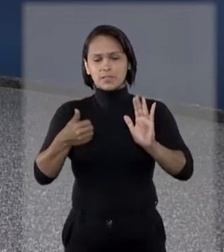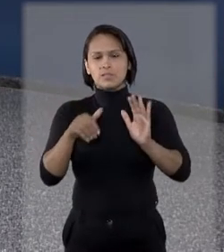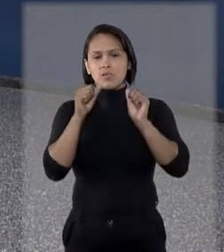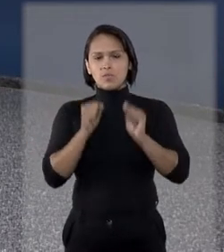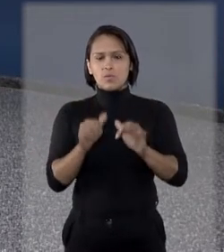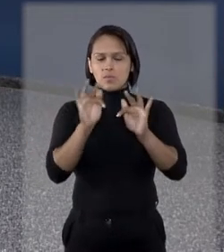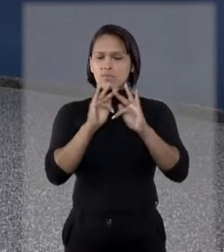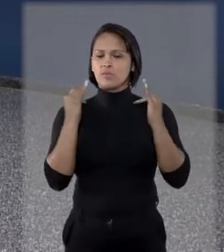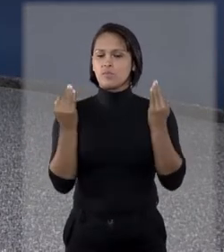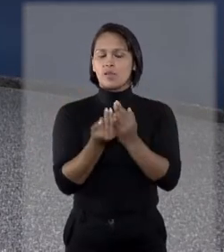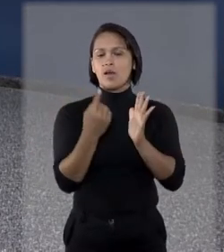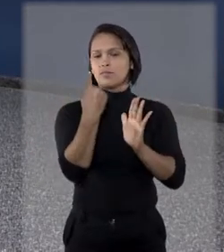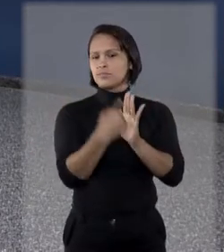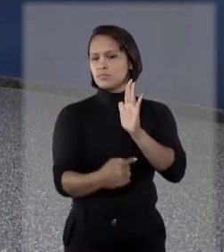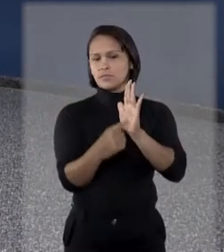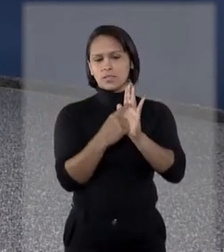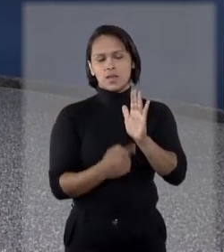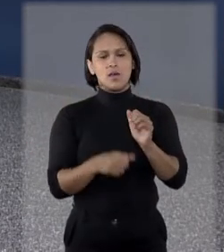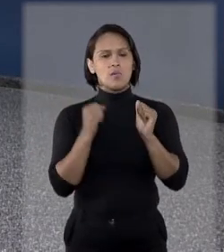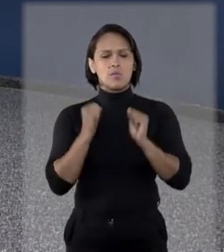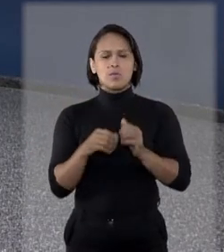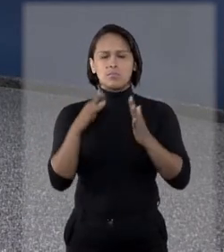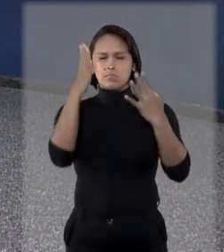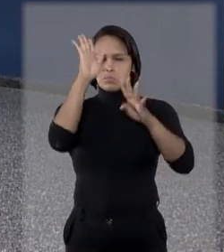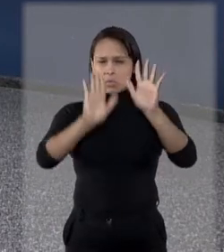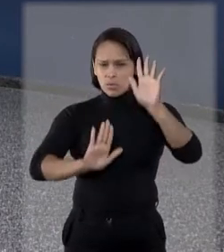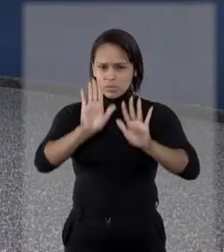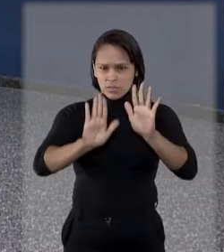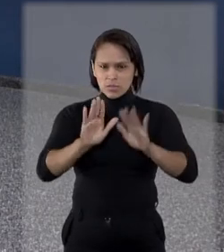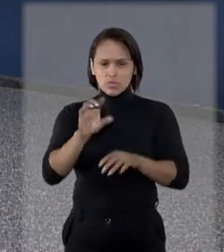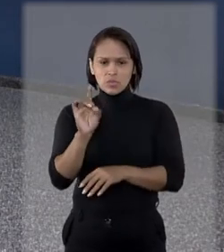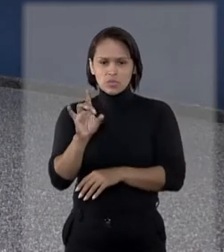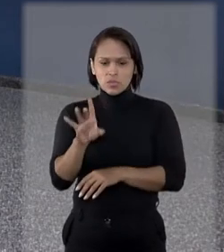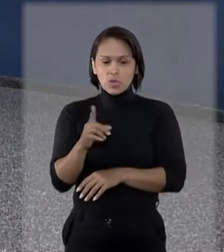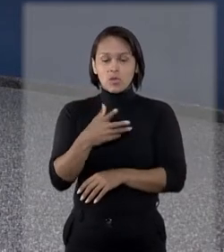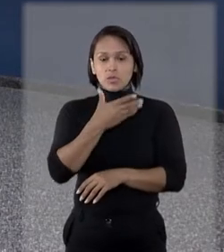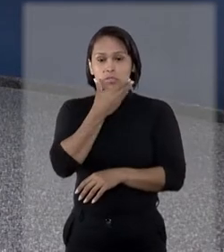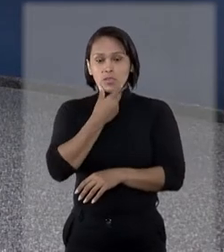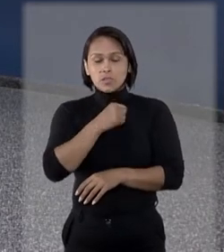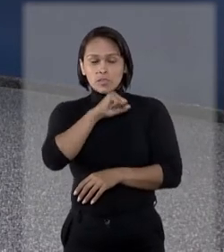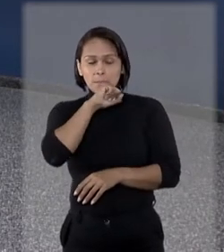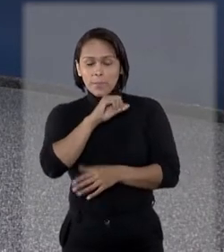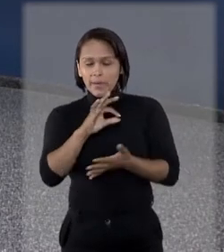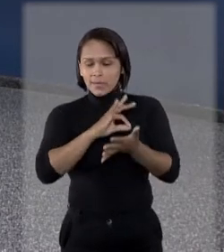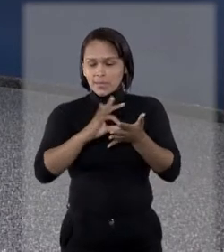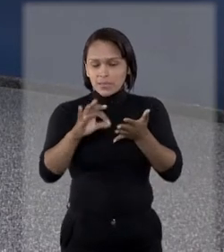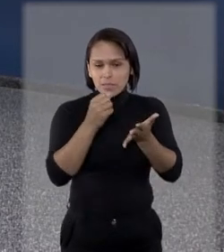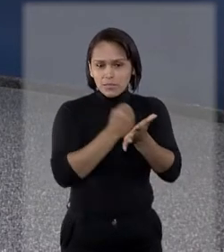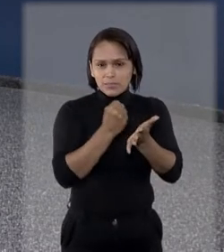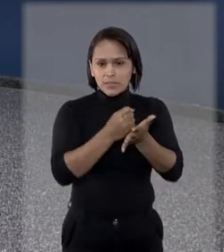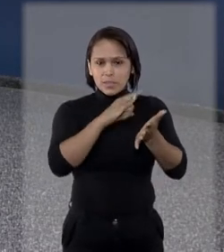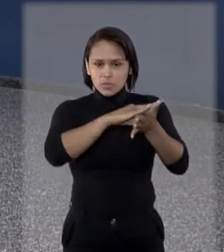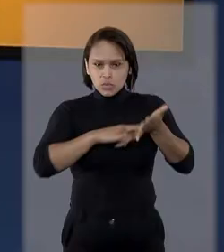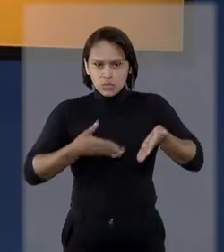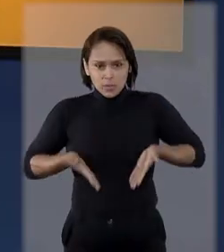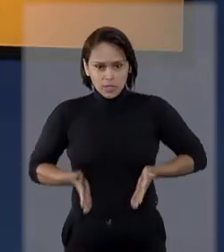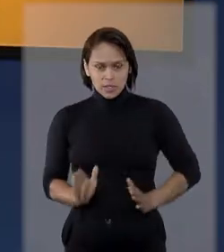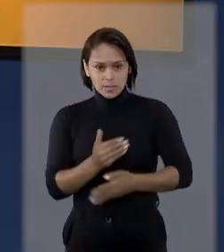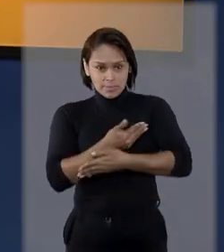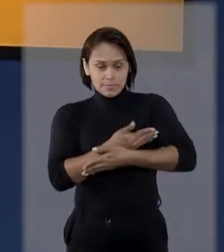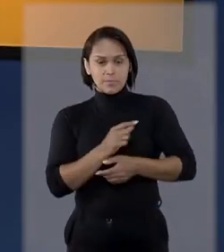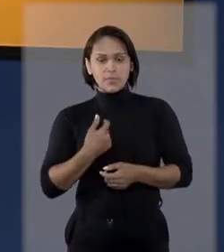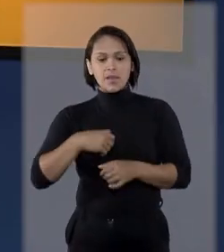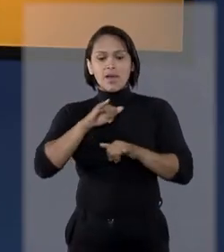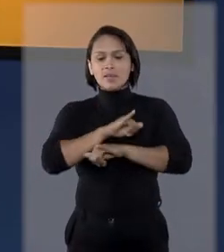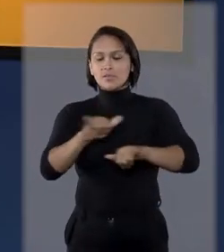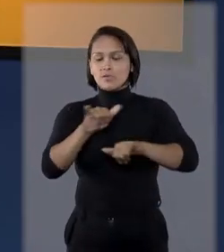familiar não pode ser anulada por falta de citação de suposto pai que não registrou a criança. Quem